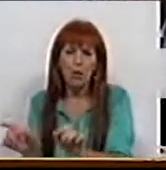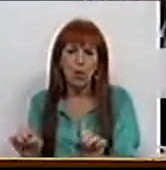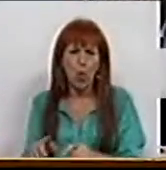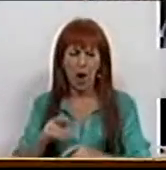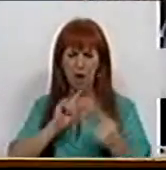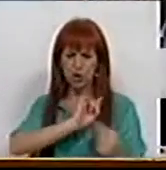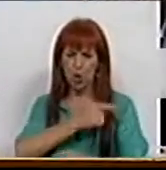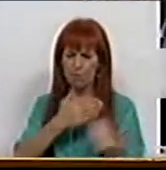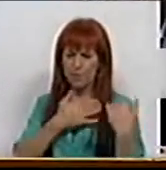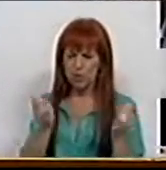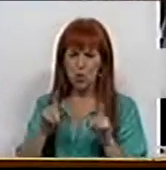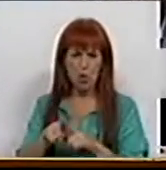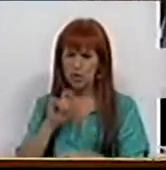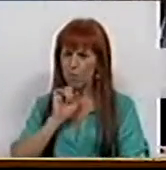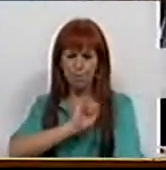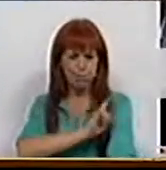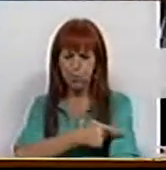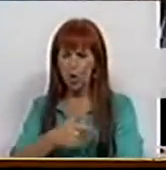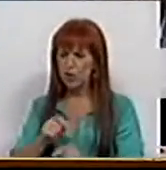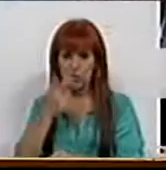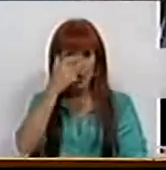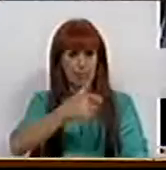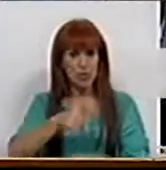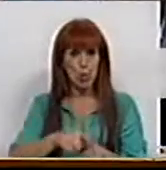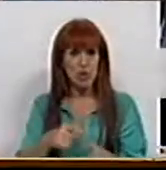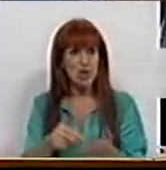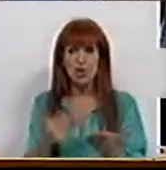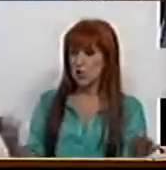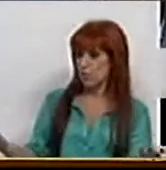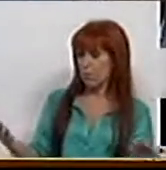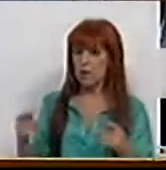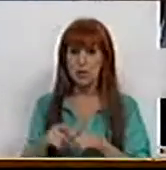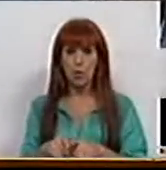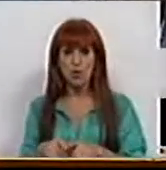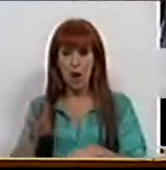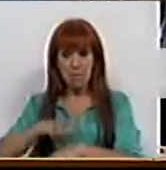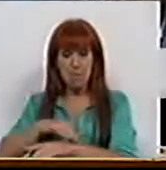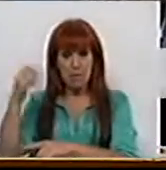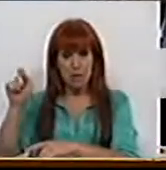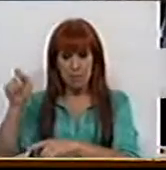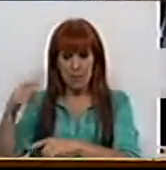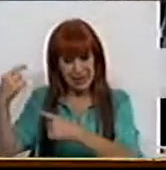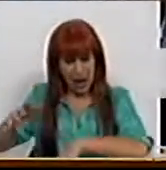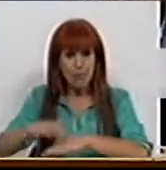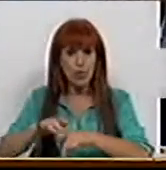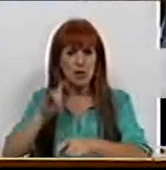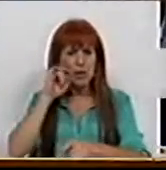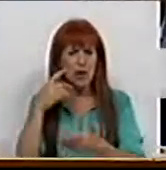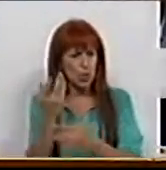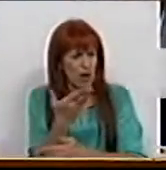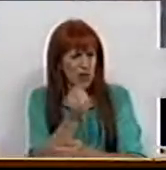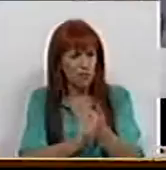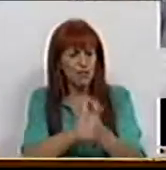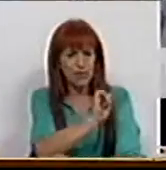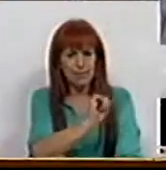tem as competências nem os poderes que os cidadãos esperam que as magistraturas tenham em relação à garantia dos seus